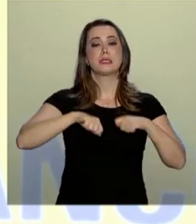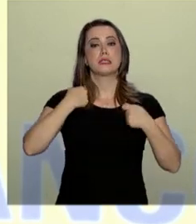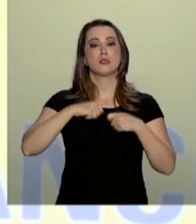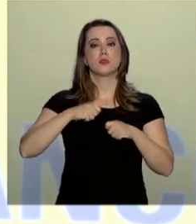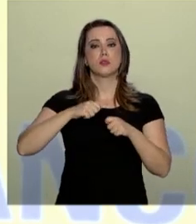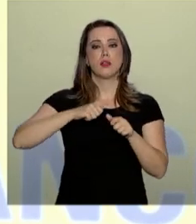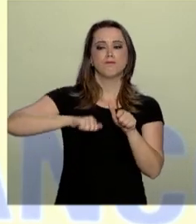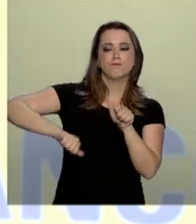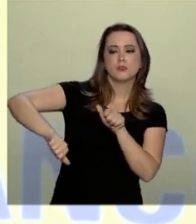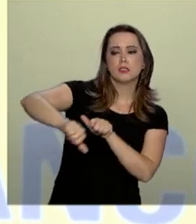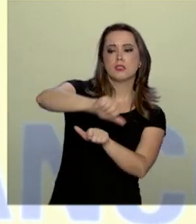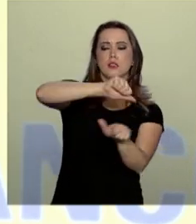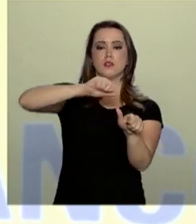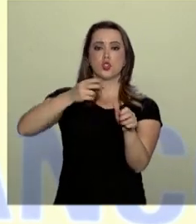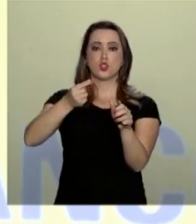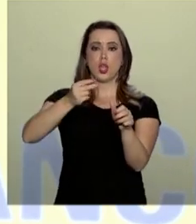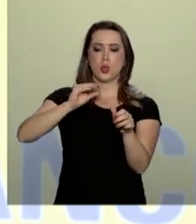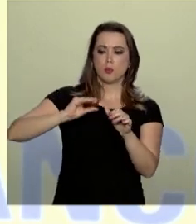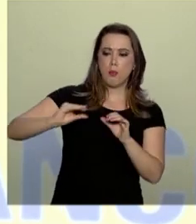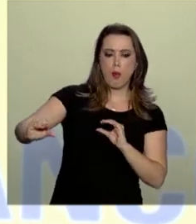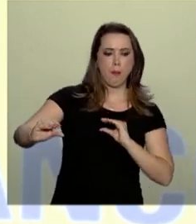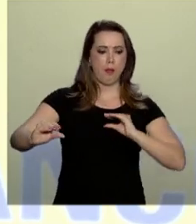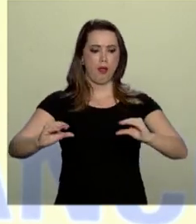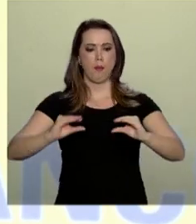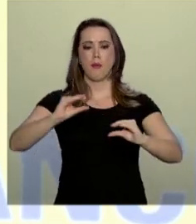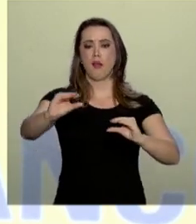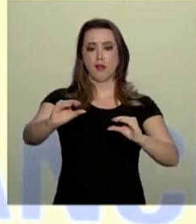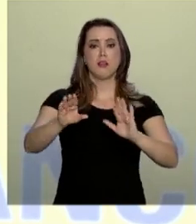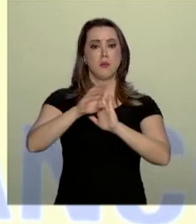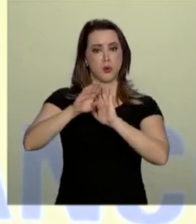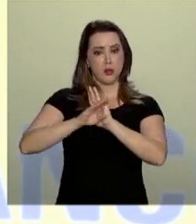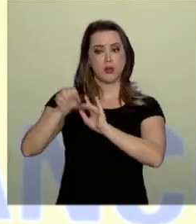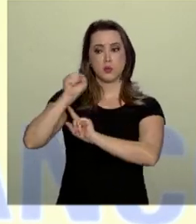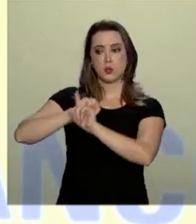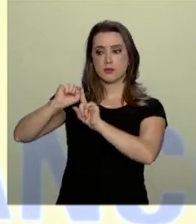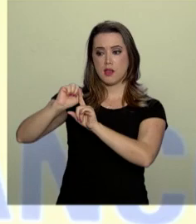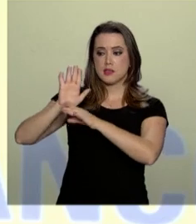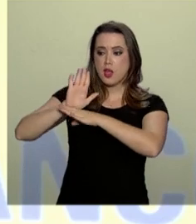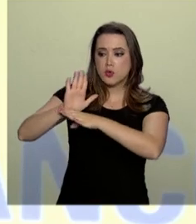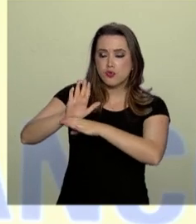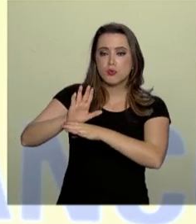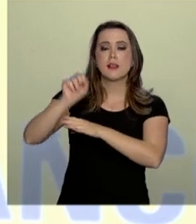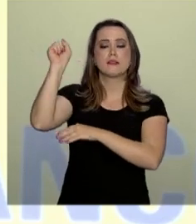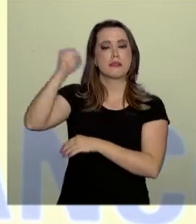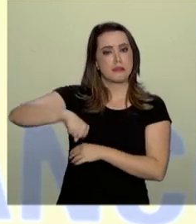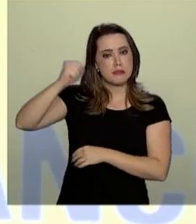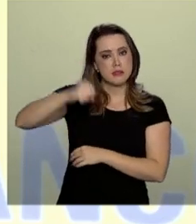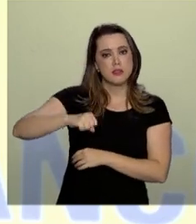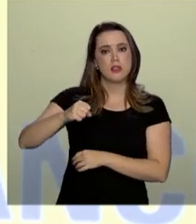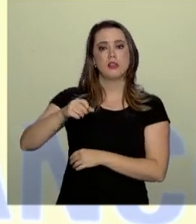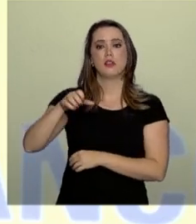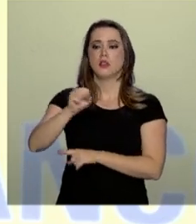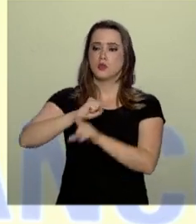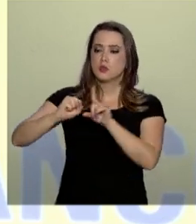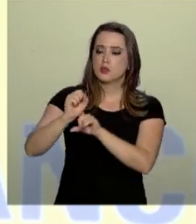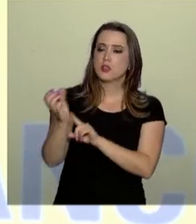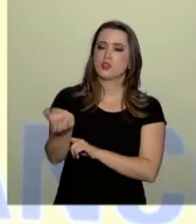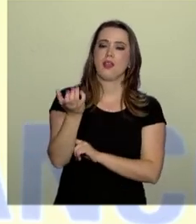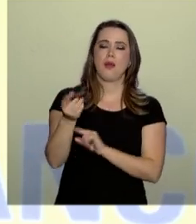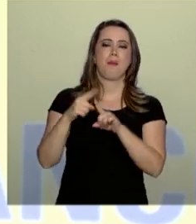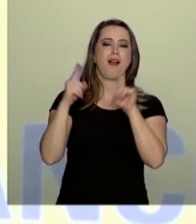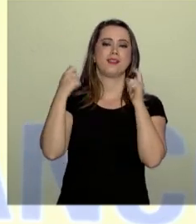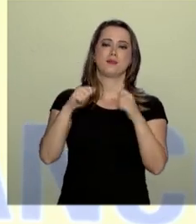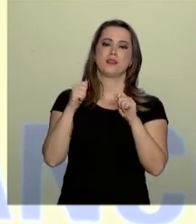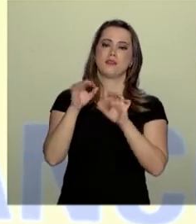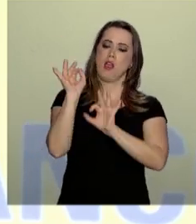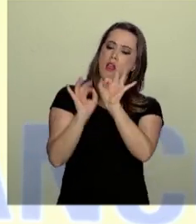transferências de renda, sim, e programas sociais, sim, que sejam socialmente desejáveis, mas tem que ser feita da forma